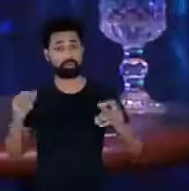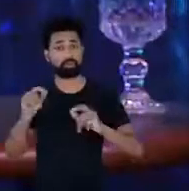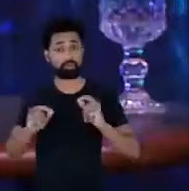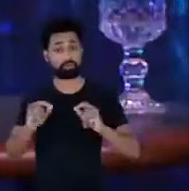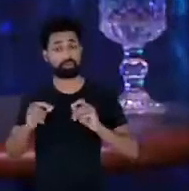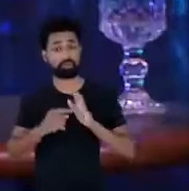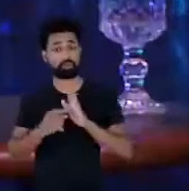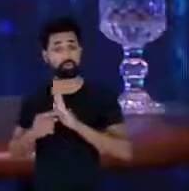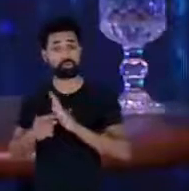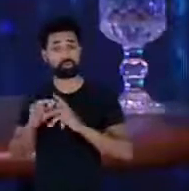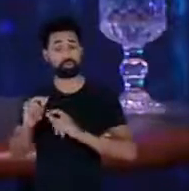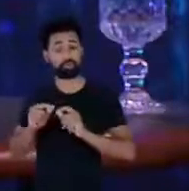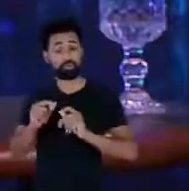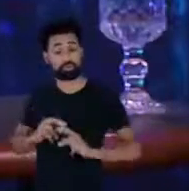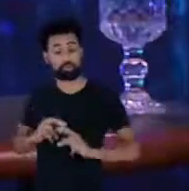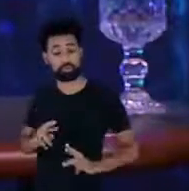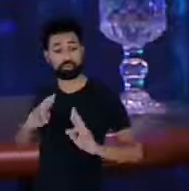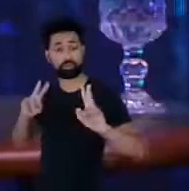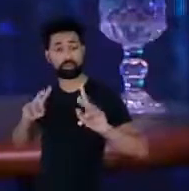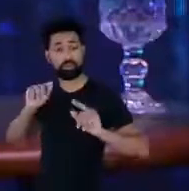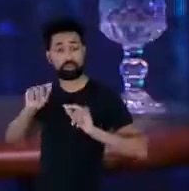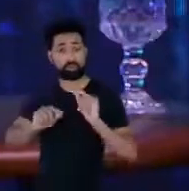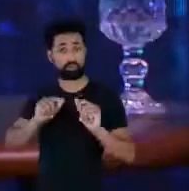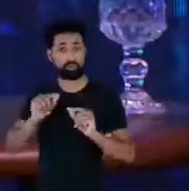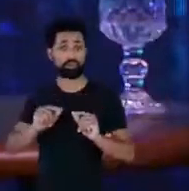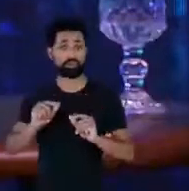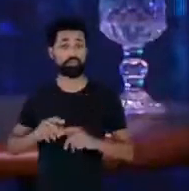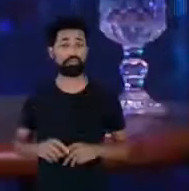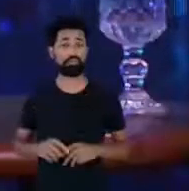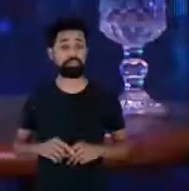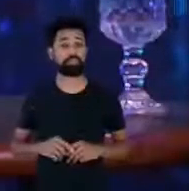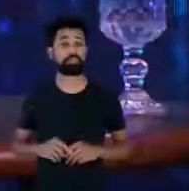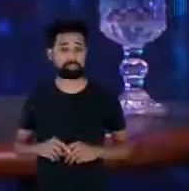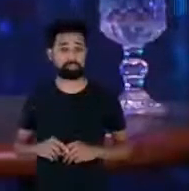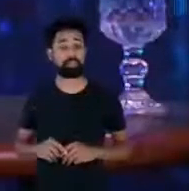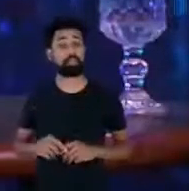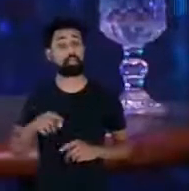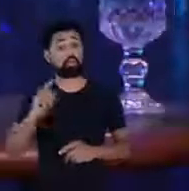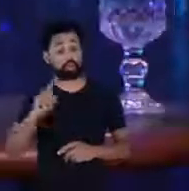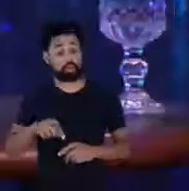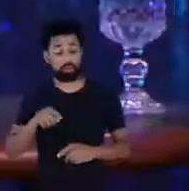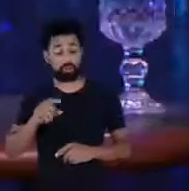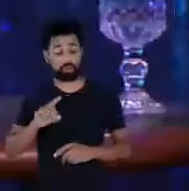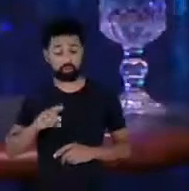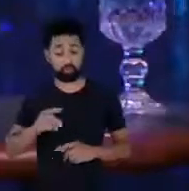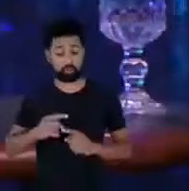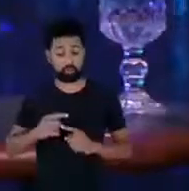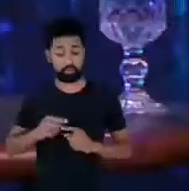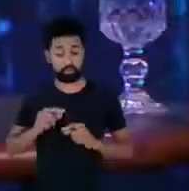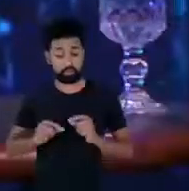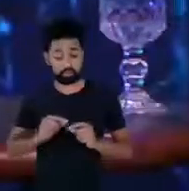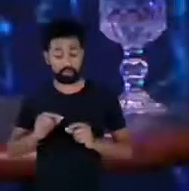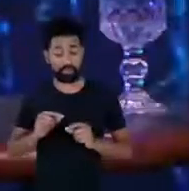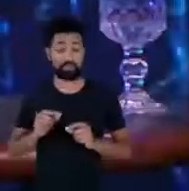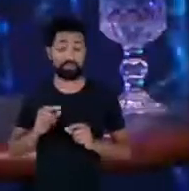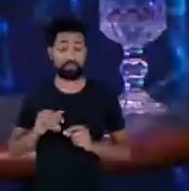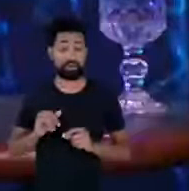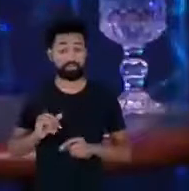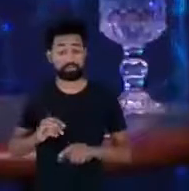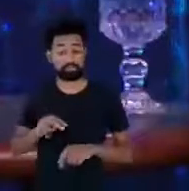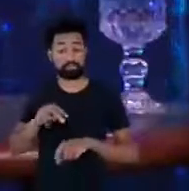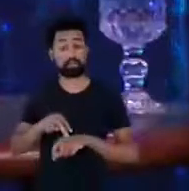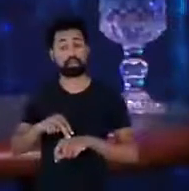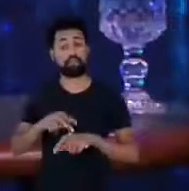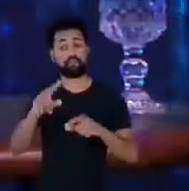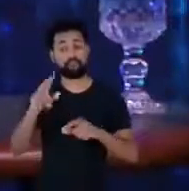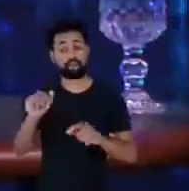um diferencial para o setor financeiro não só porque ele vai alavancar vai reduzir